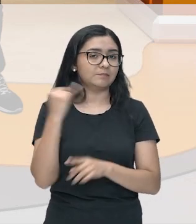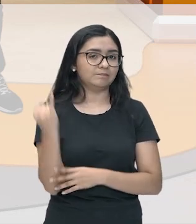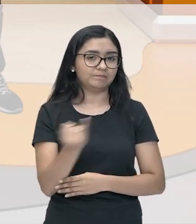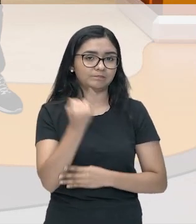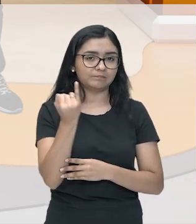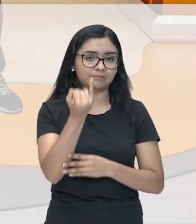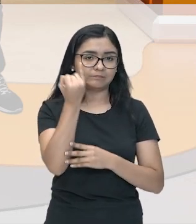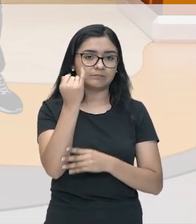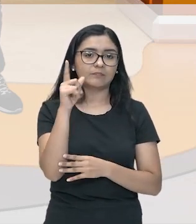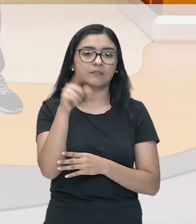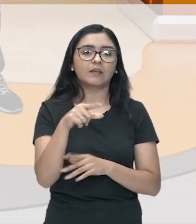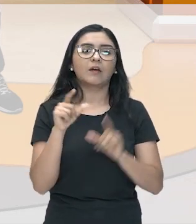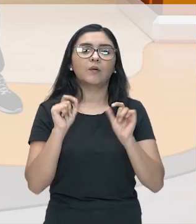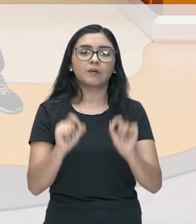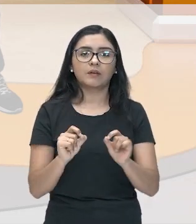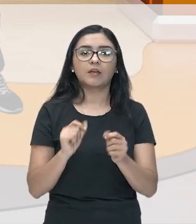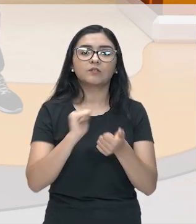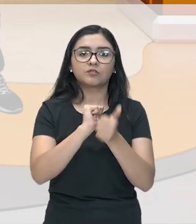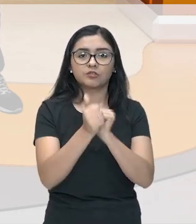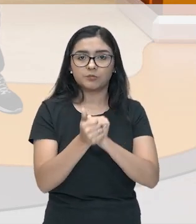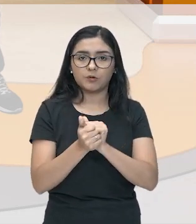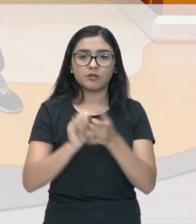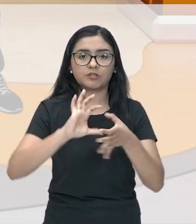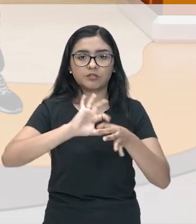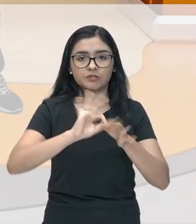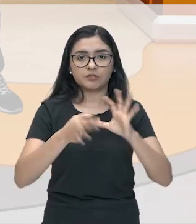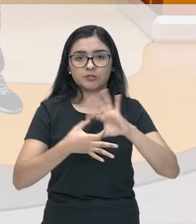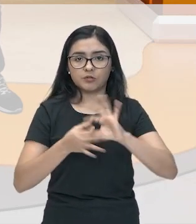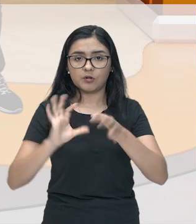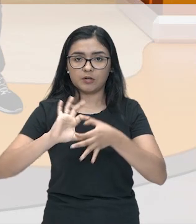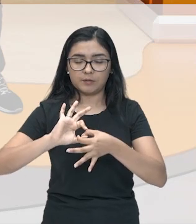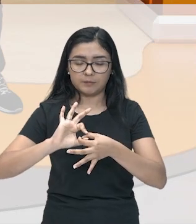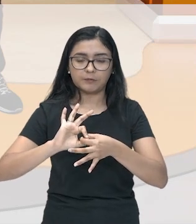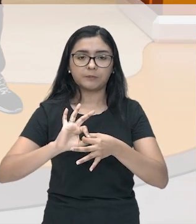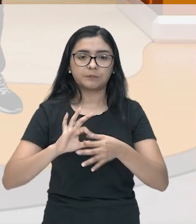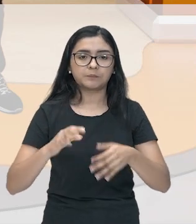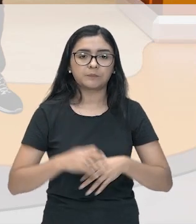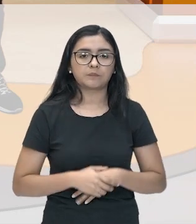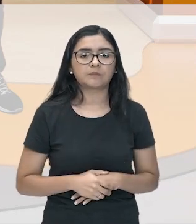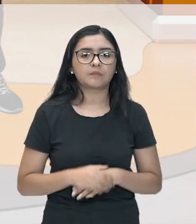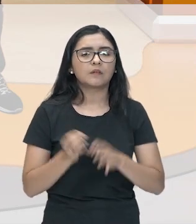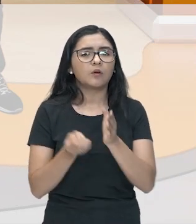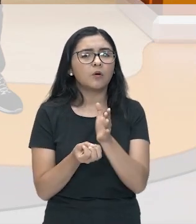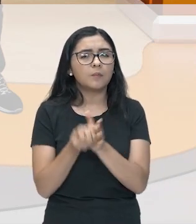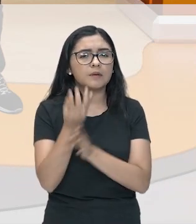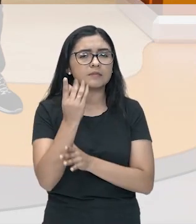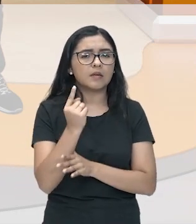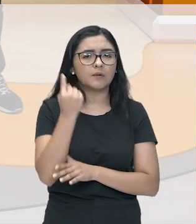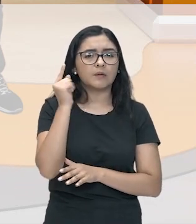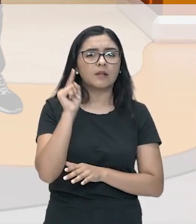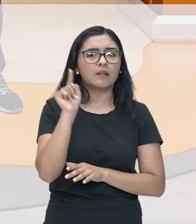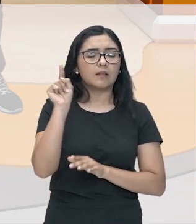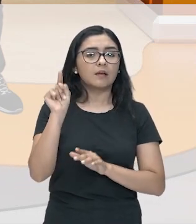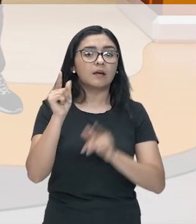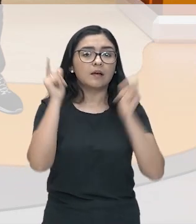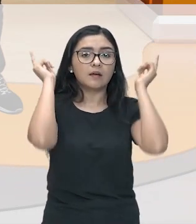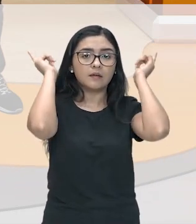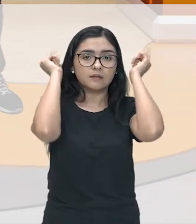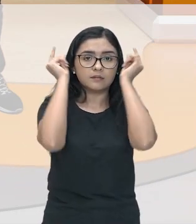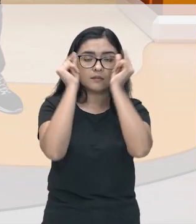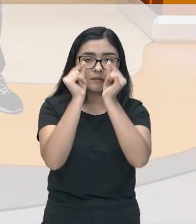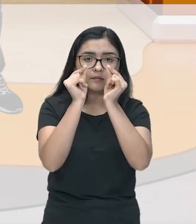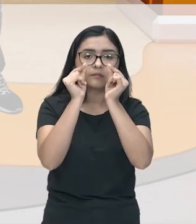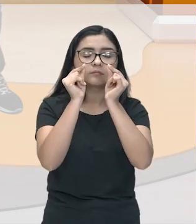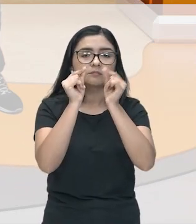é a dos Jogos Olímpicos. Olha só, os Jogos Olímpicos originados na Grécia Antiga são um legado